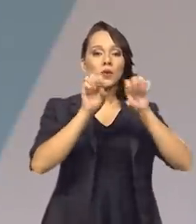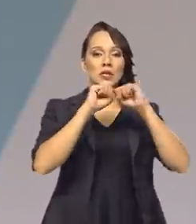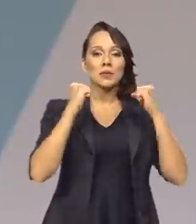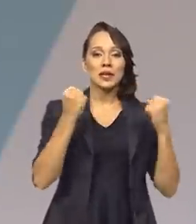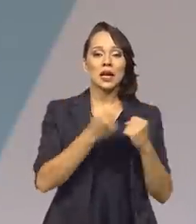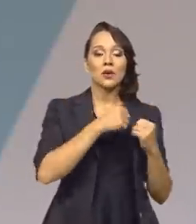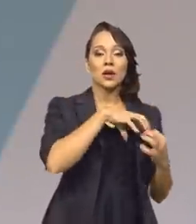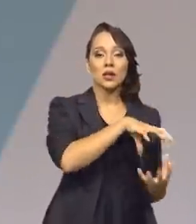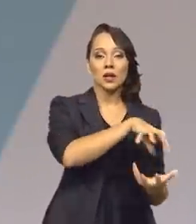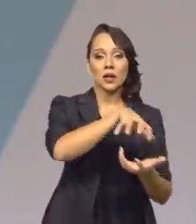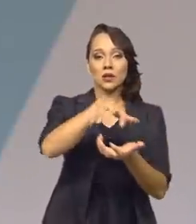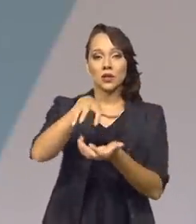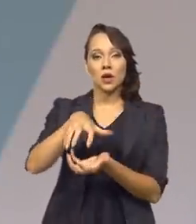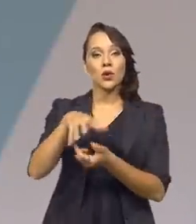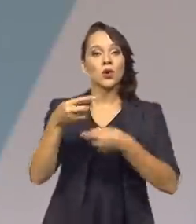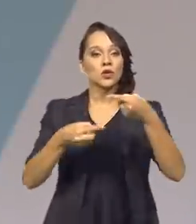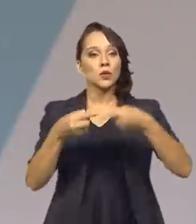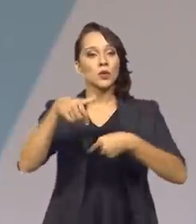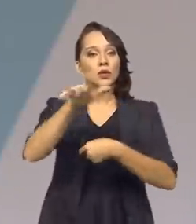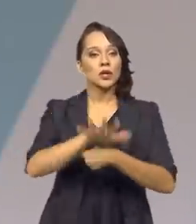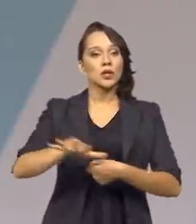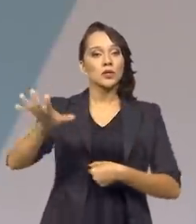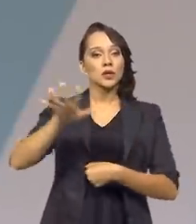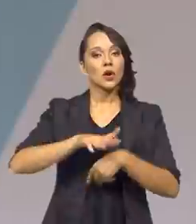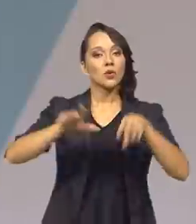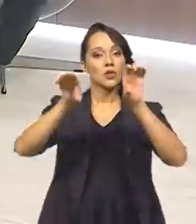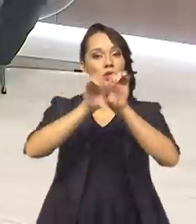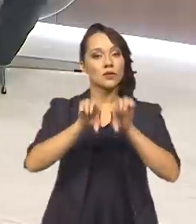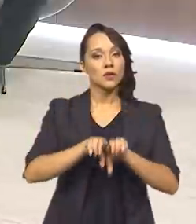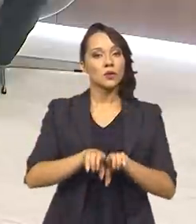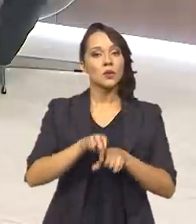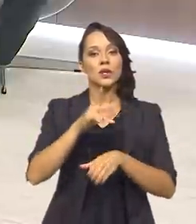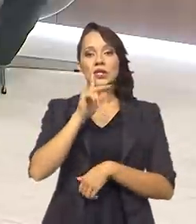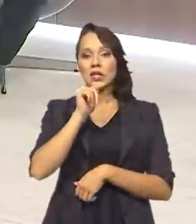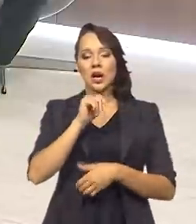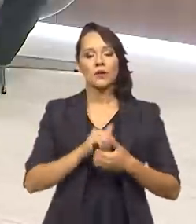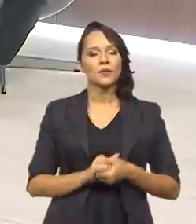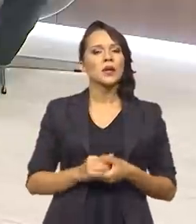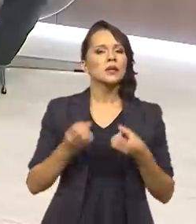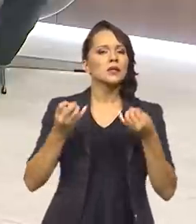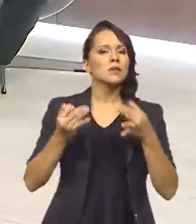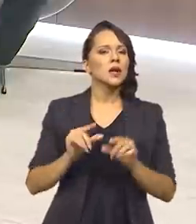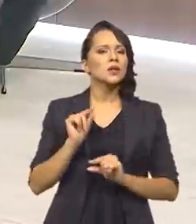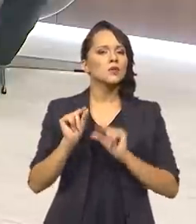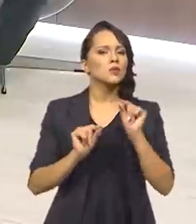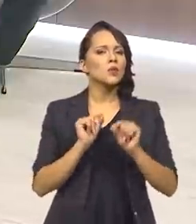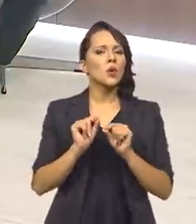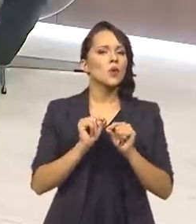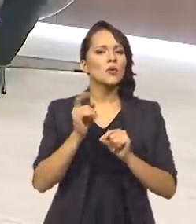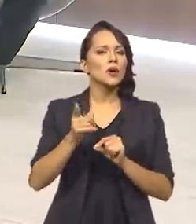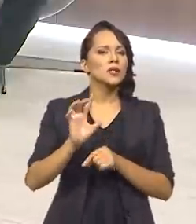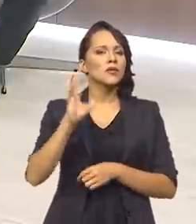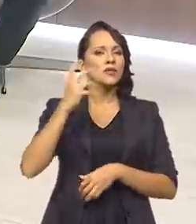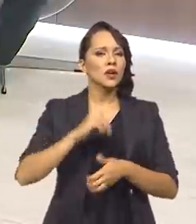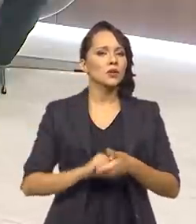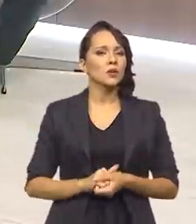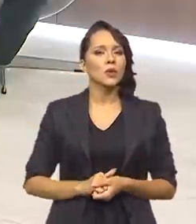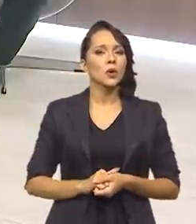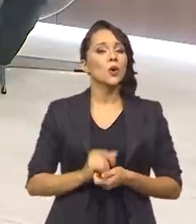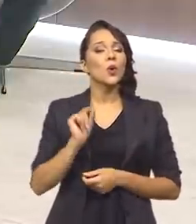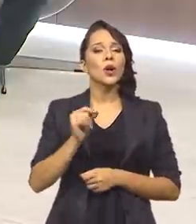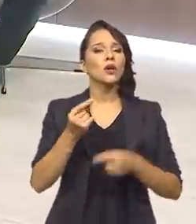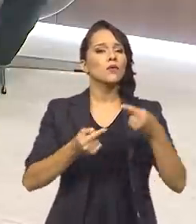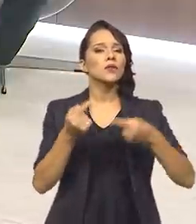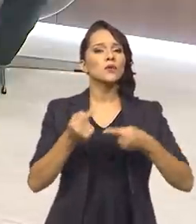internacional sobre política nacional de infraestrutura hídrica. Queria que o explicasse para a gente como foi esse evento, o que foi